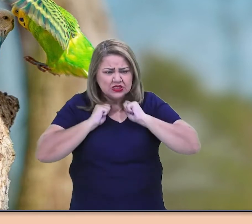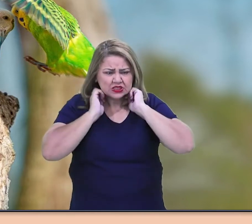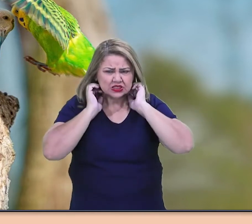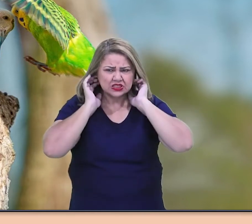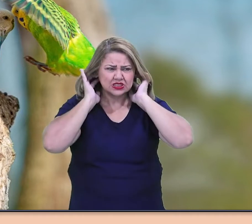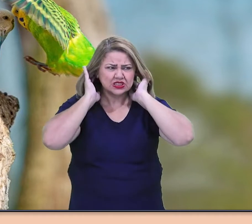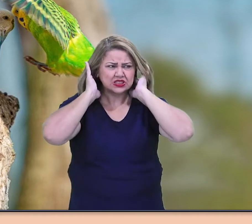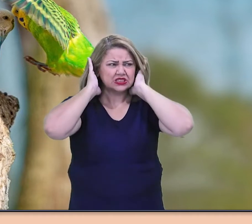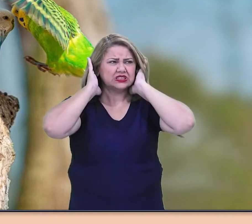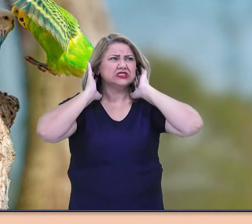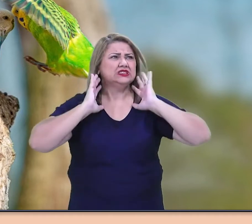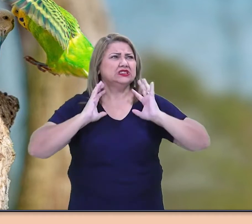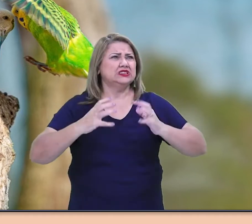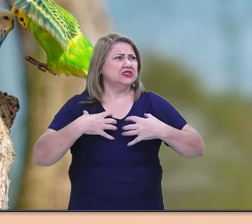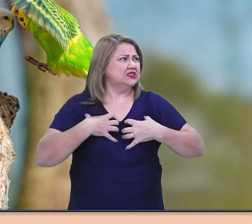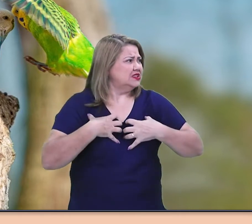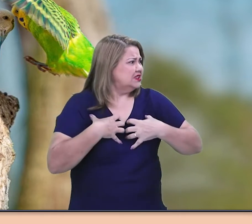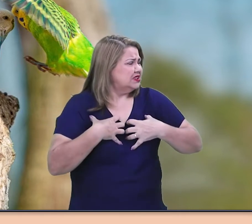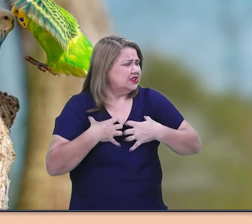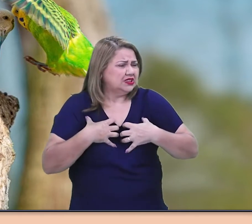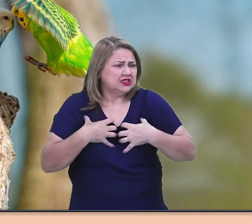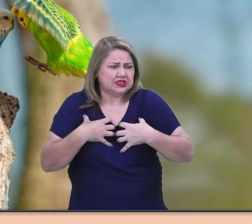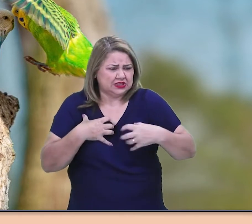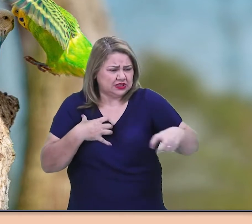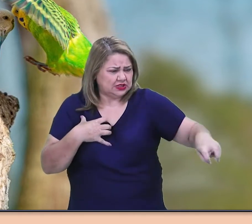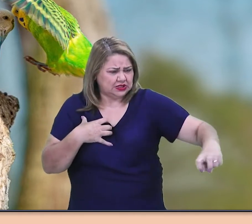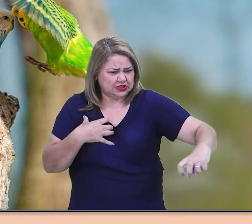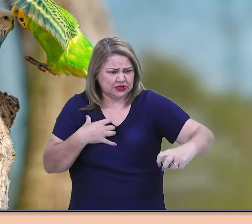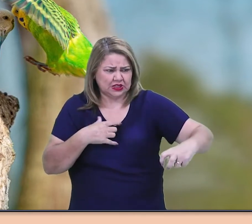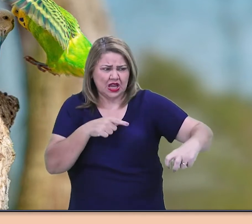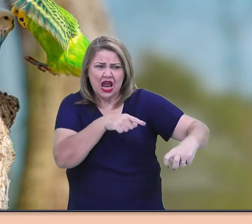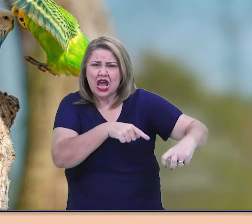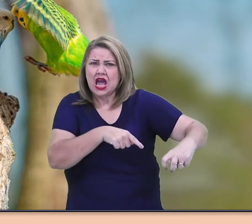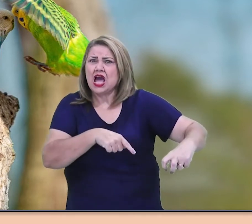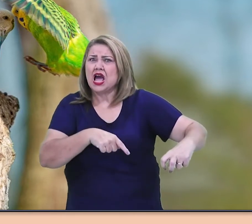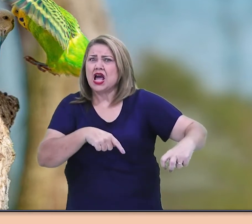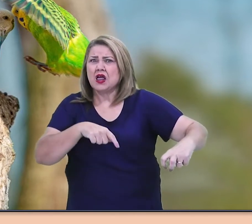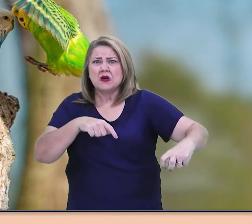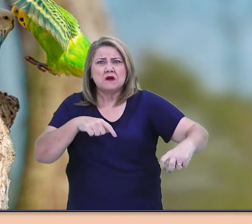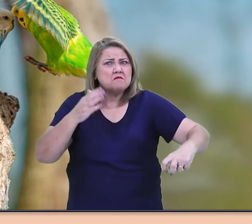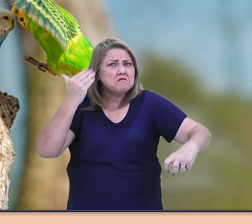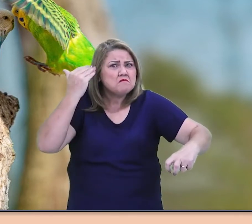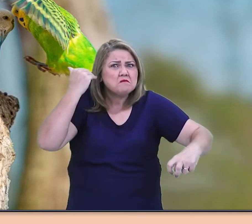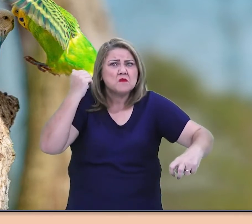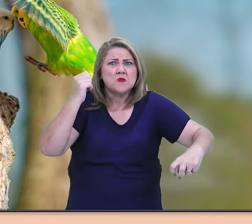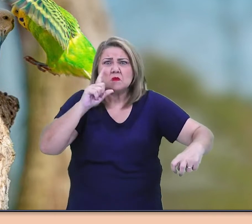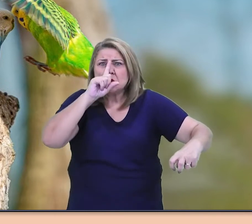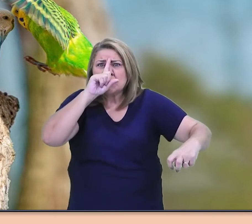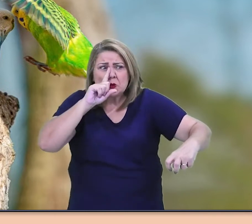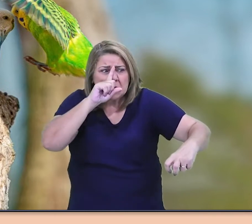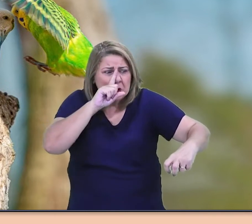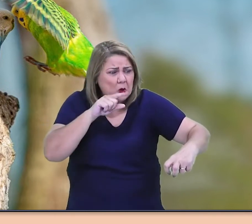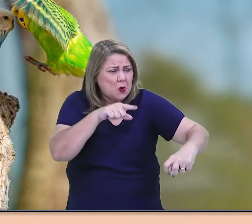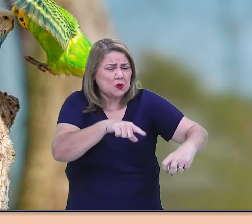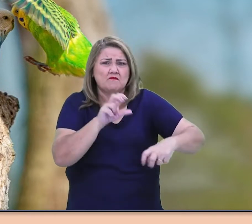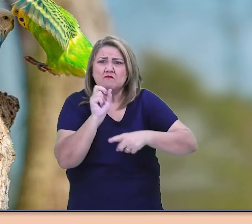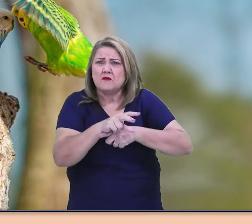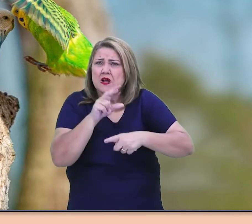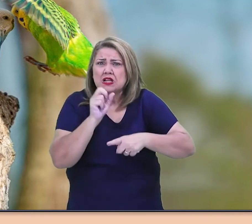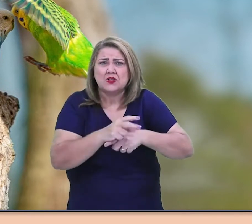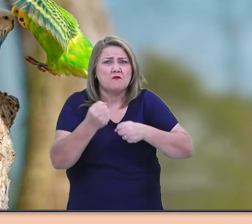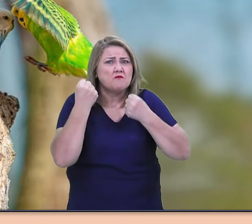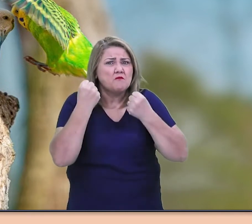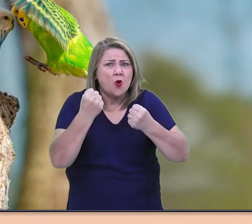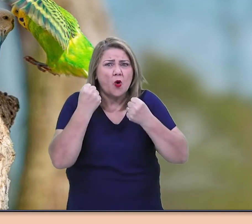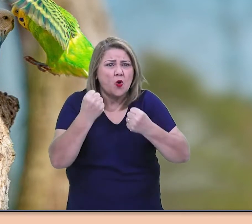-o ao longo da espinha. Era uma urutu, a terrível urutu do sertão, para a qual a